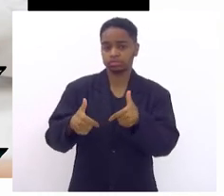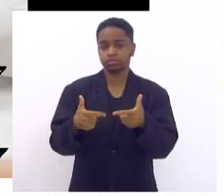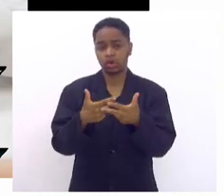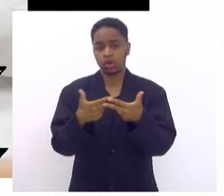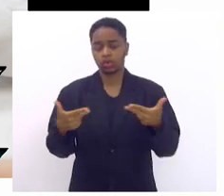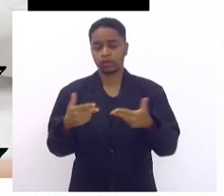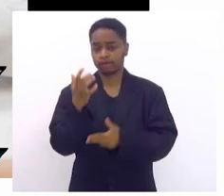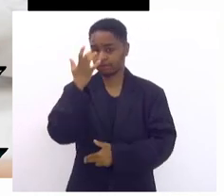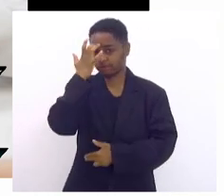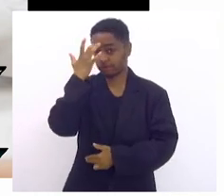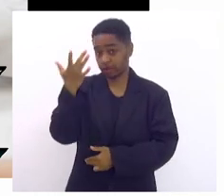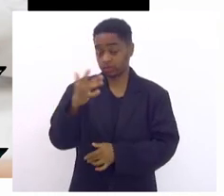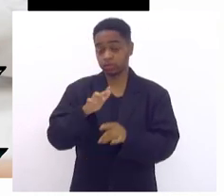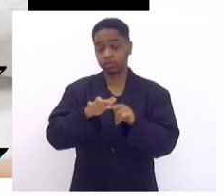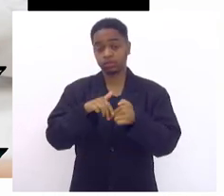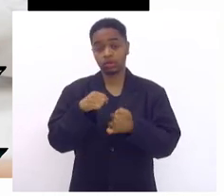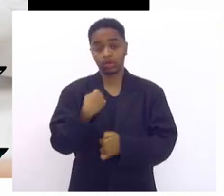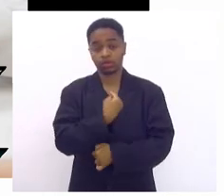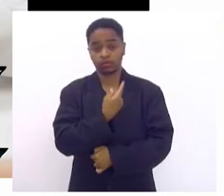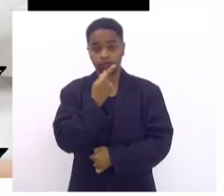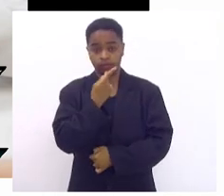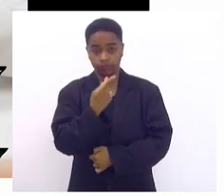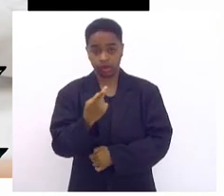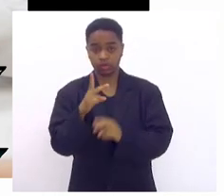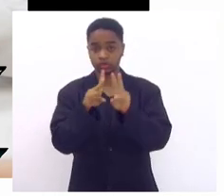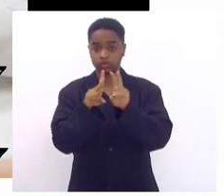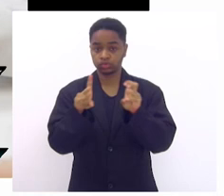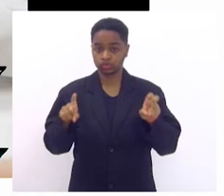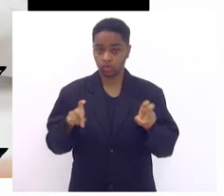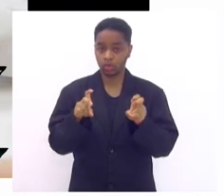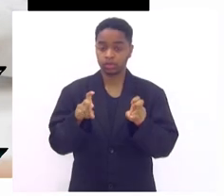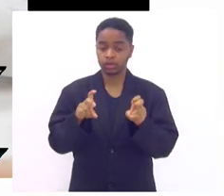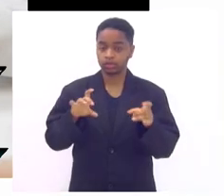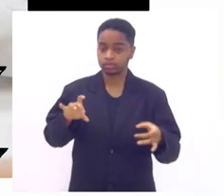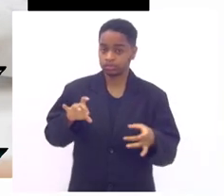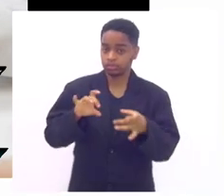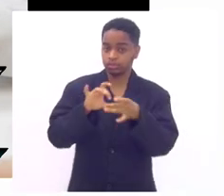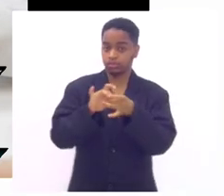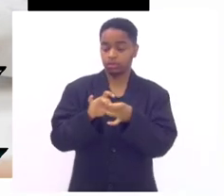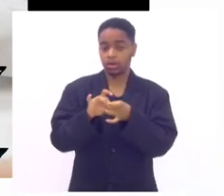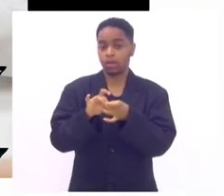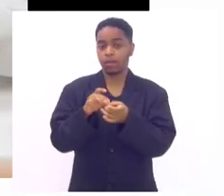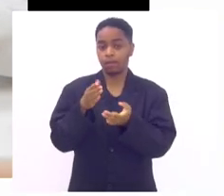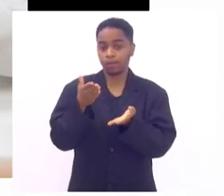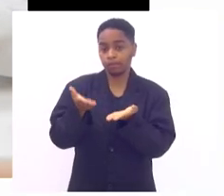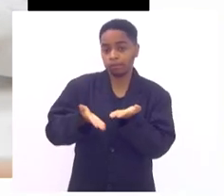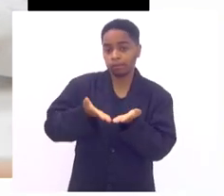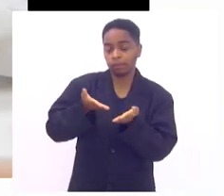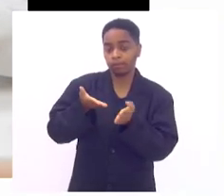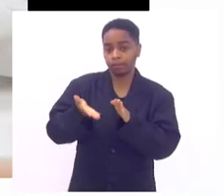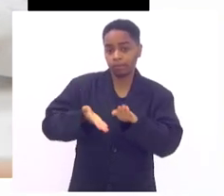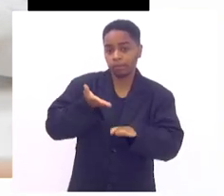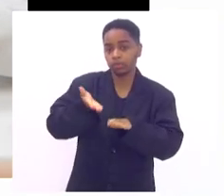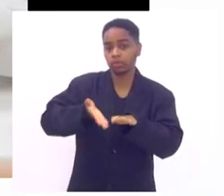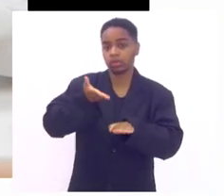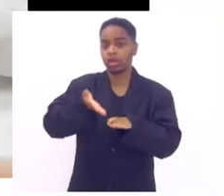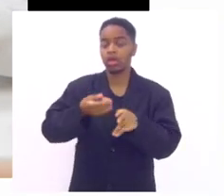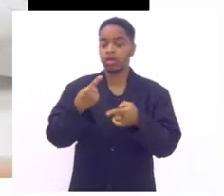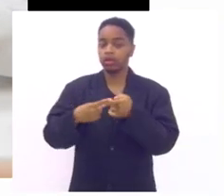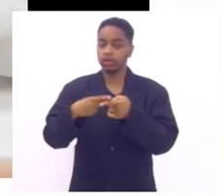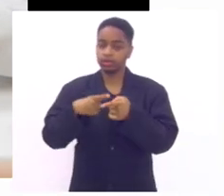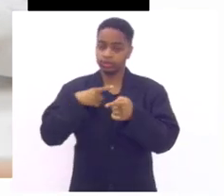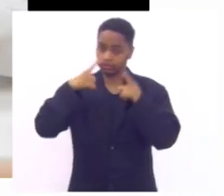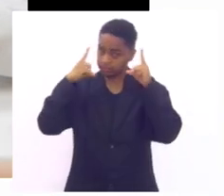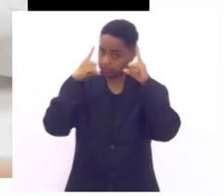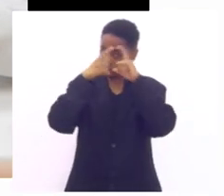Por isso que a gente fala da inclusão da podologia. Por conta dessas, de uma das complicações mais devastadoras,